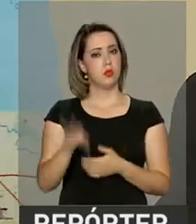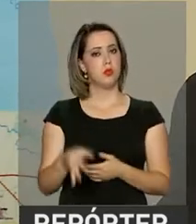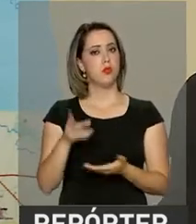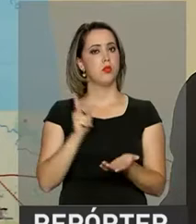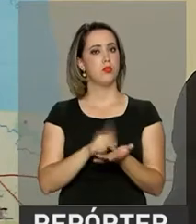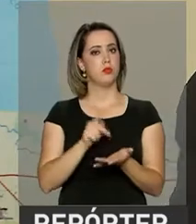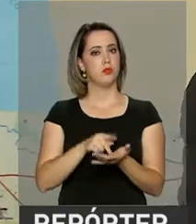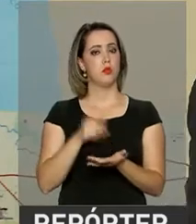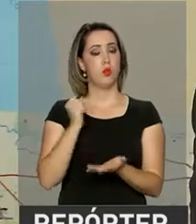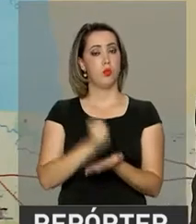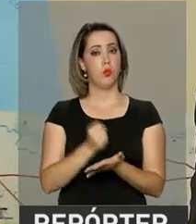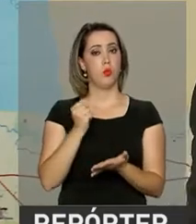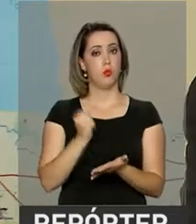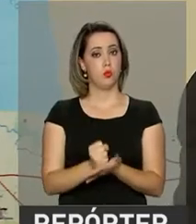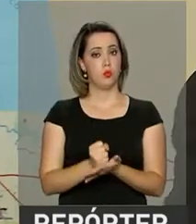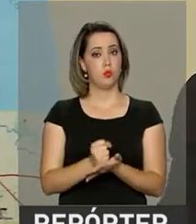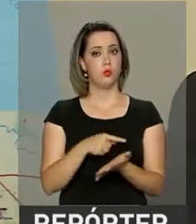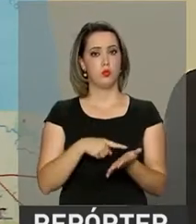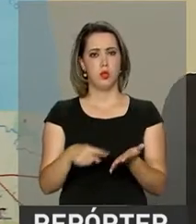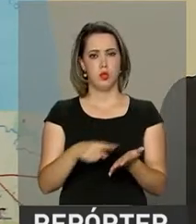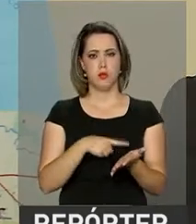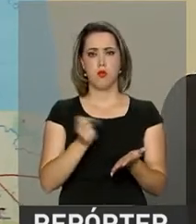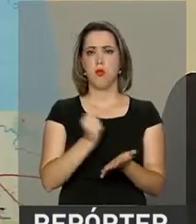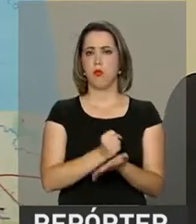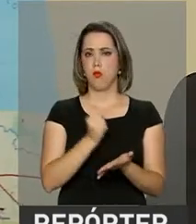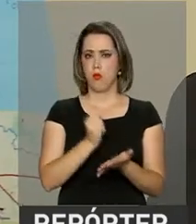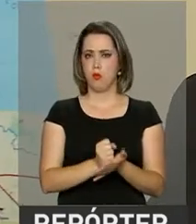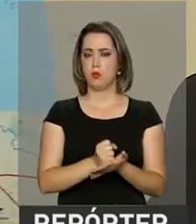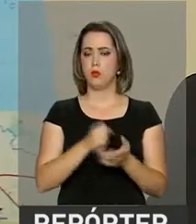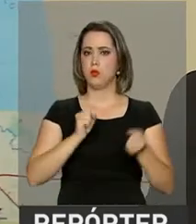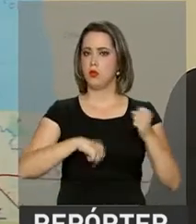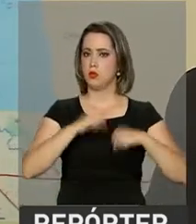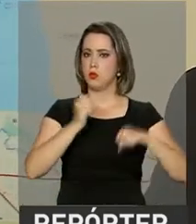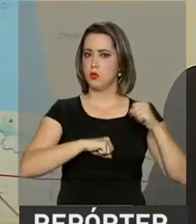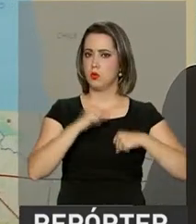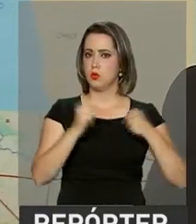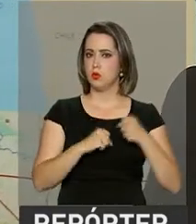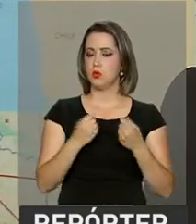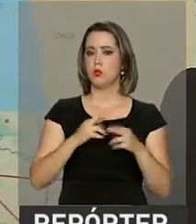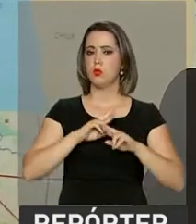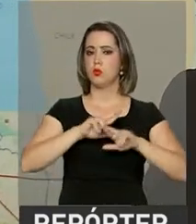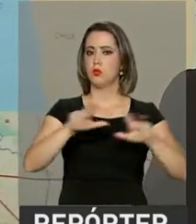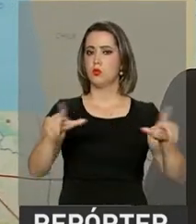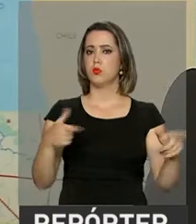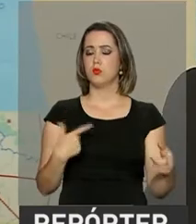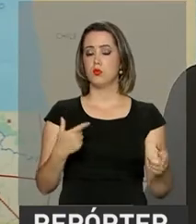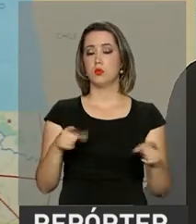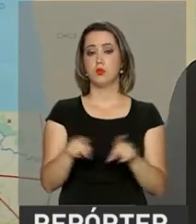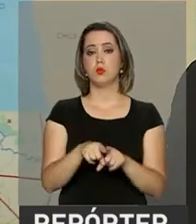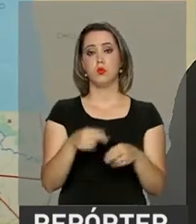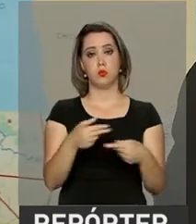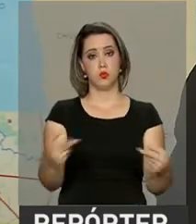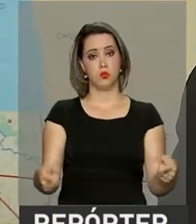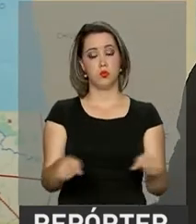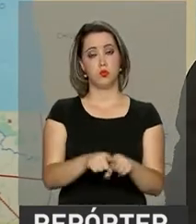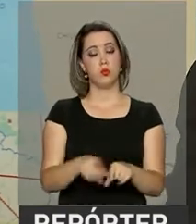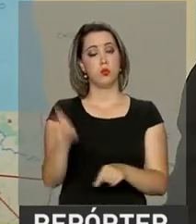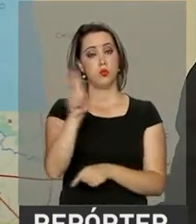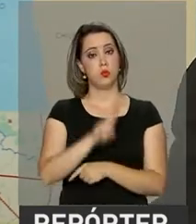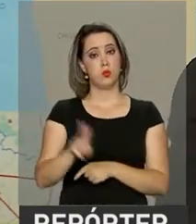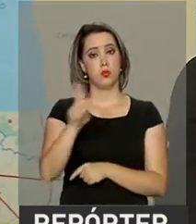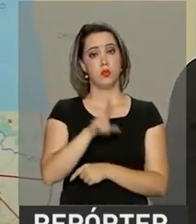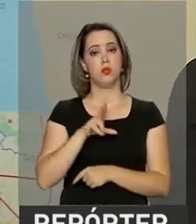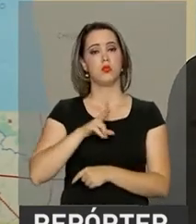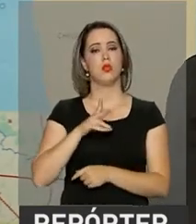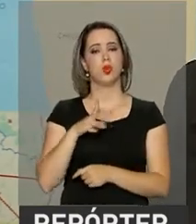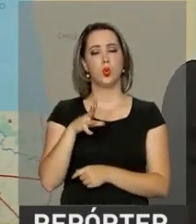a contratação em contratos para a indústria de máquina e equipamento na ponta e traz a ela uma previsibilidade de que você vai ter leilão